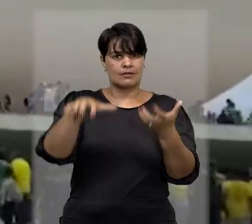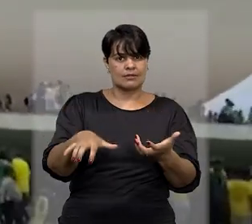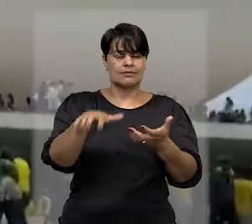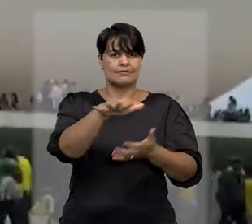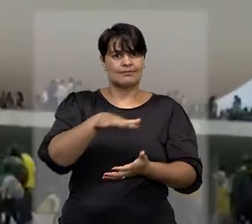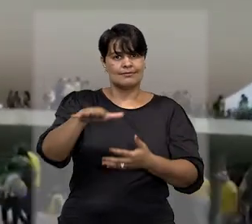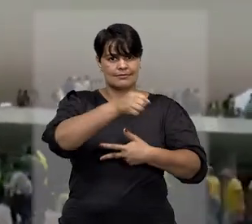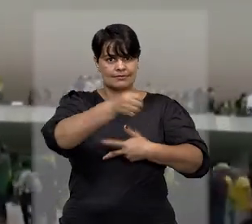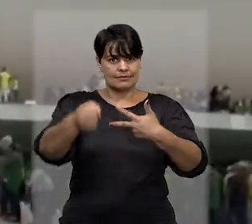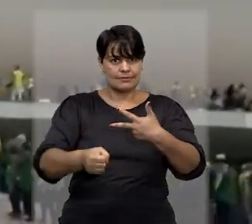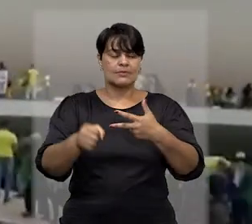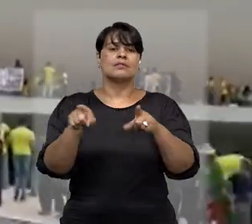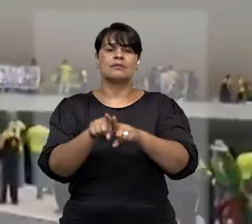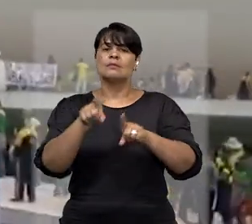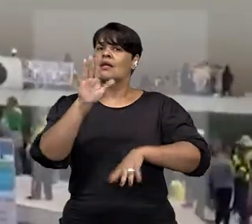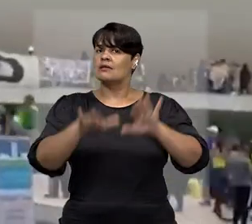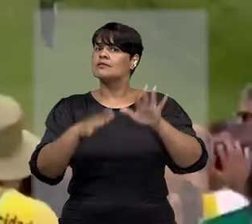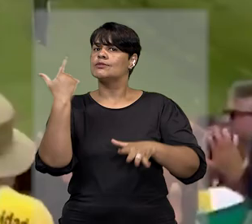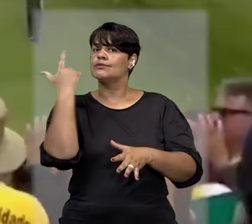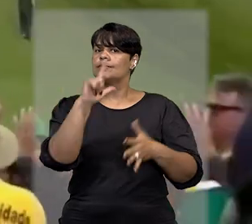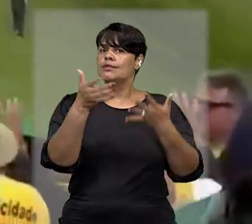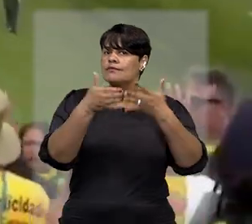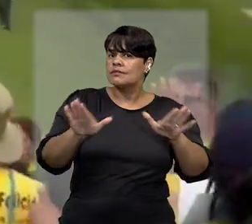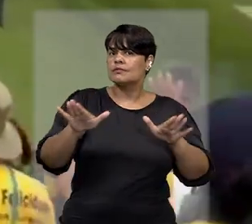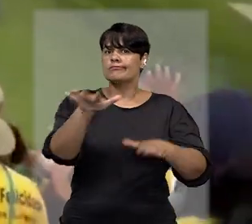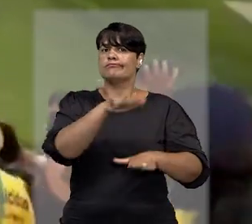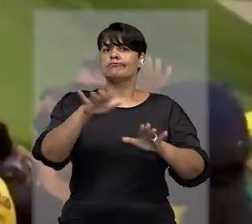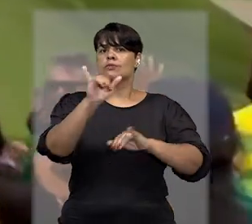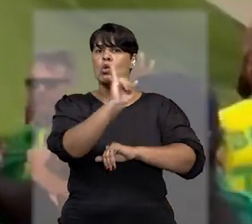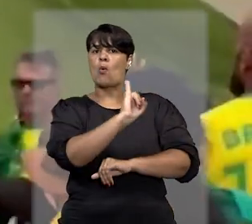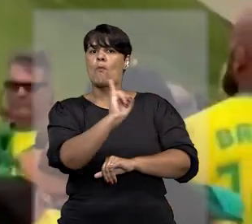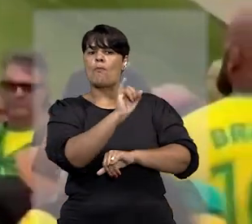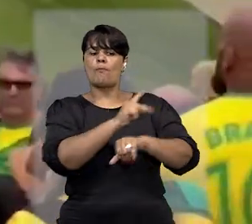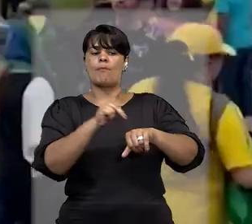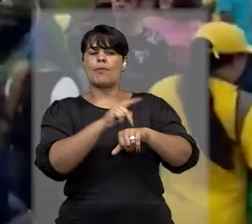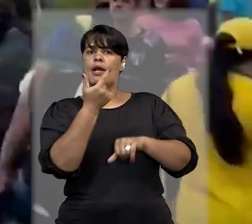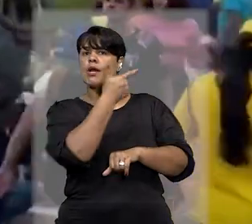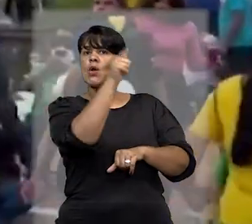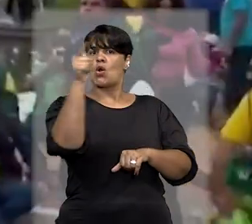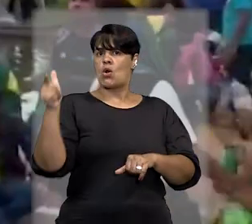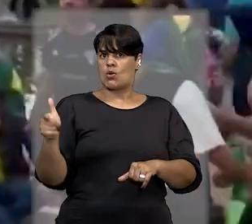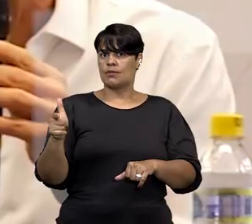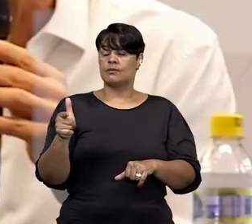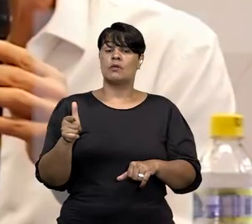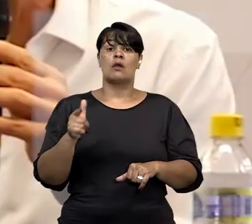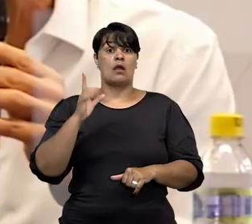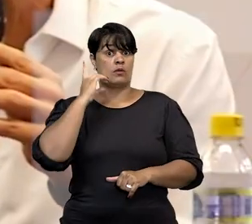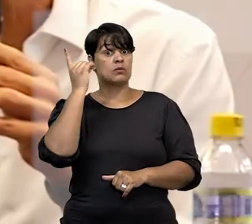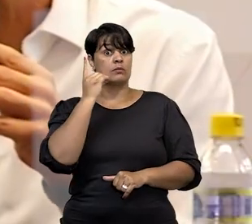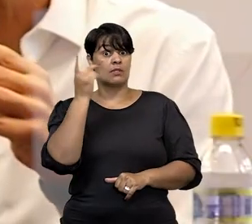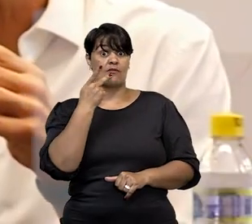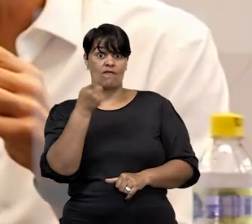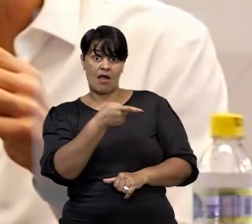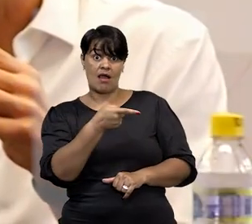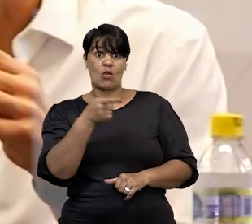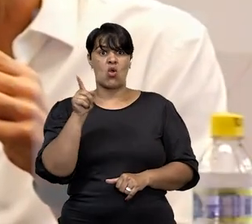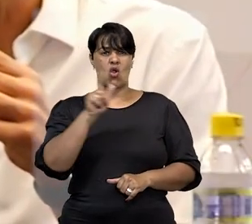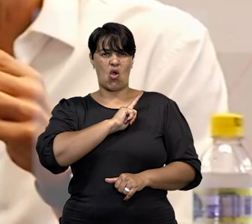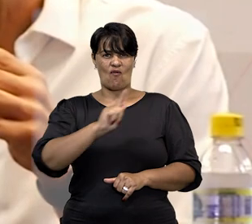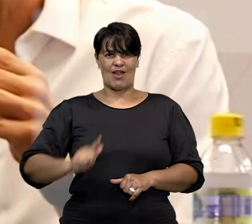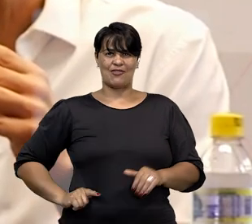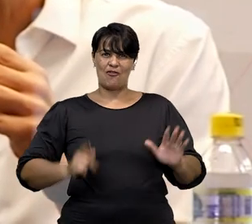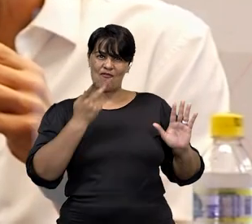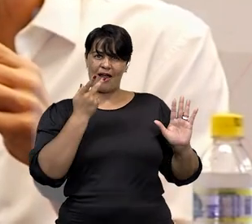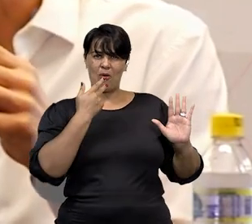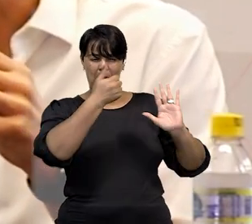sociedade brasileira e a comunidade internacional. Os deputados sustentam que, nas frases ditas pelo governador de